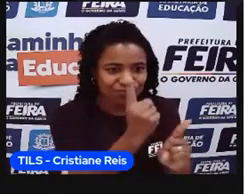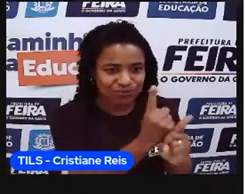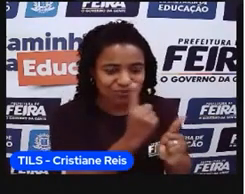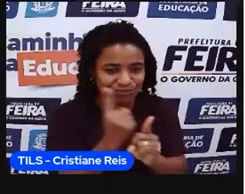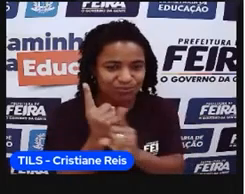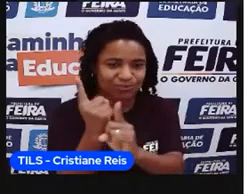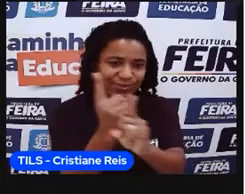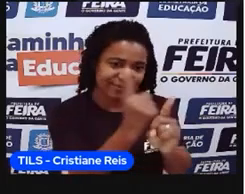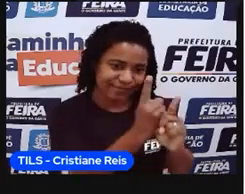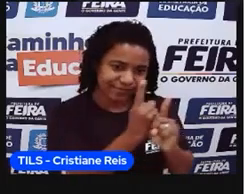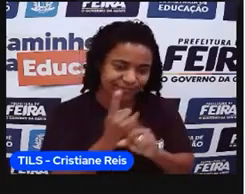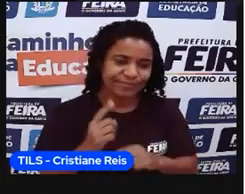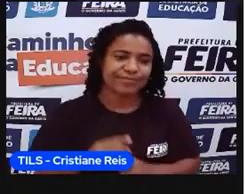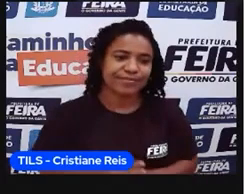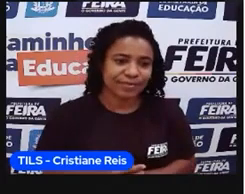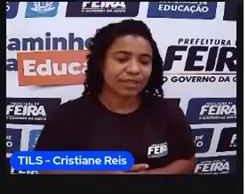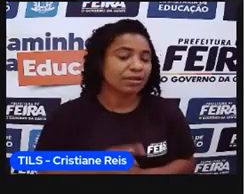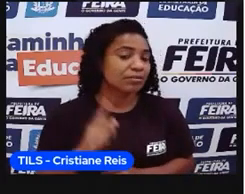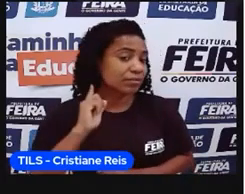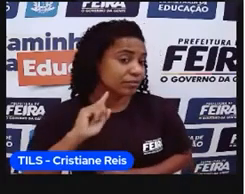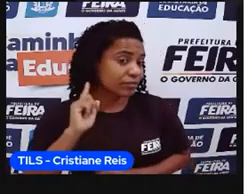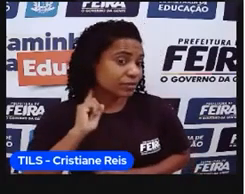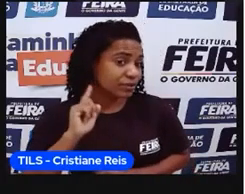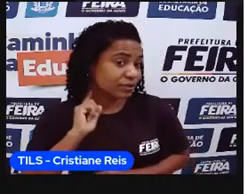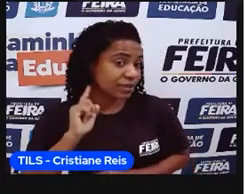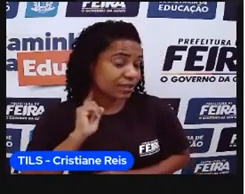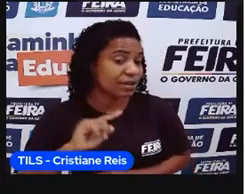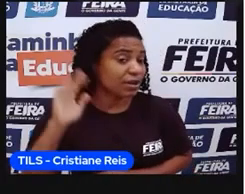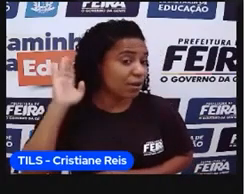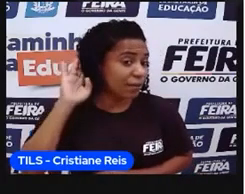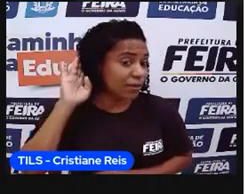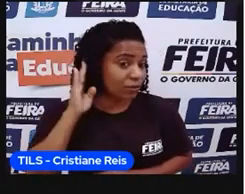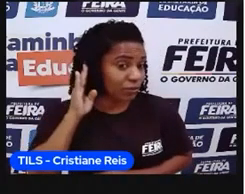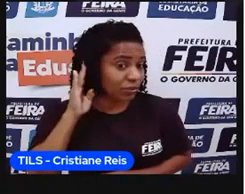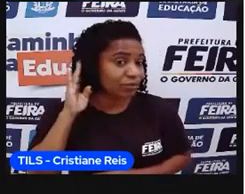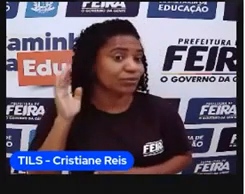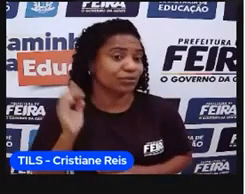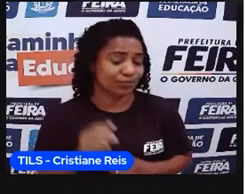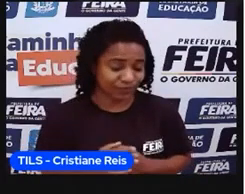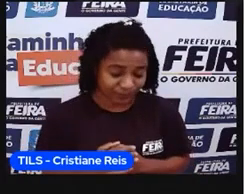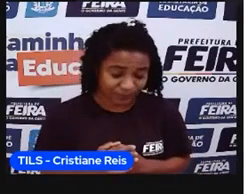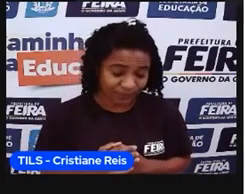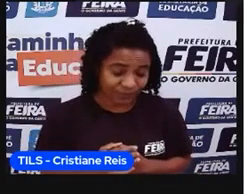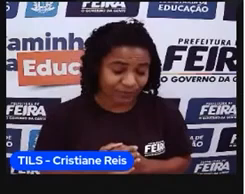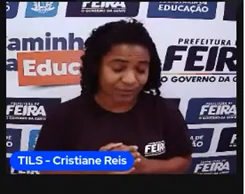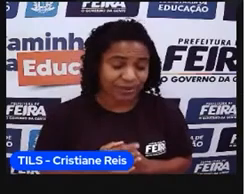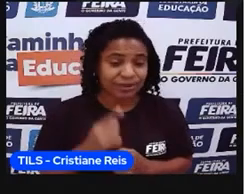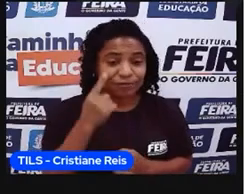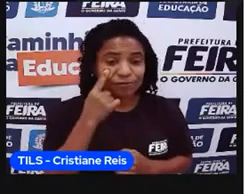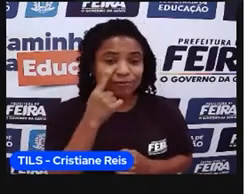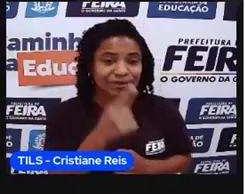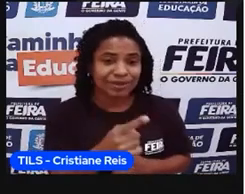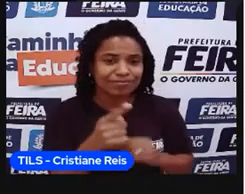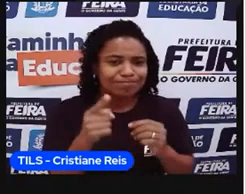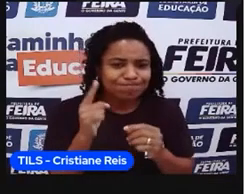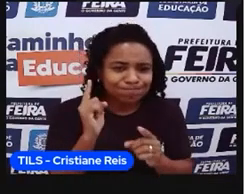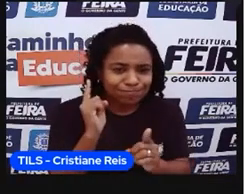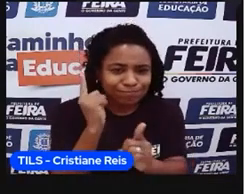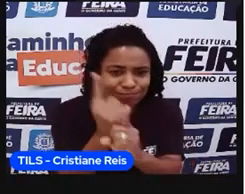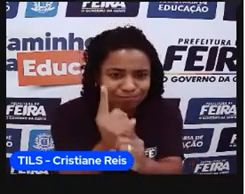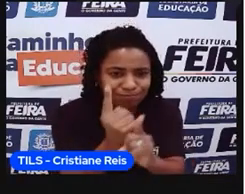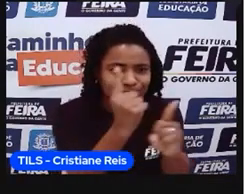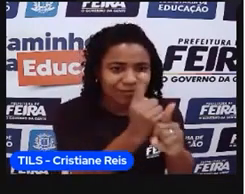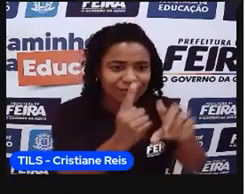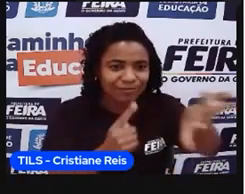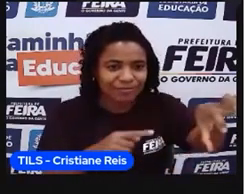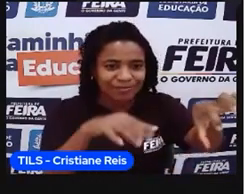Gerais, a região de Goiás e a região de Mato Grosso. Então, vocês vão perceber aqui que são consideradas mesmo ilhas,